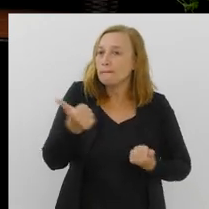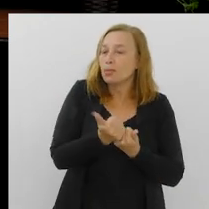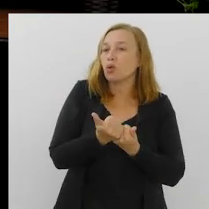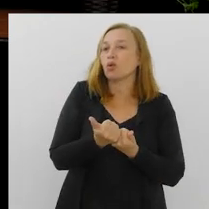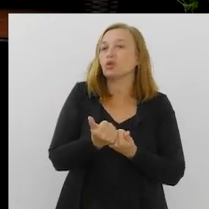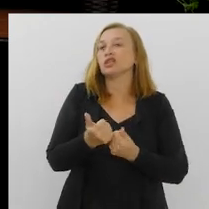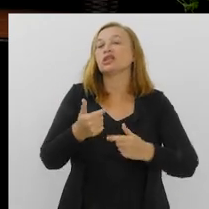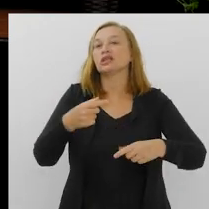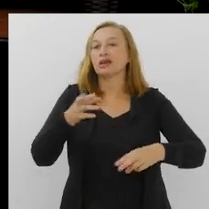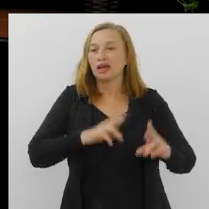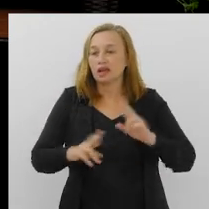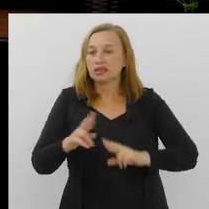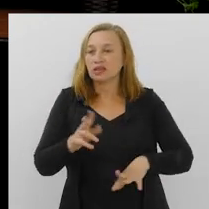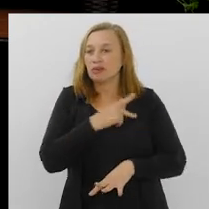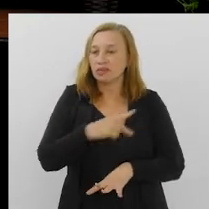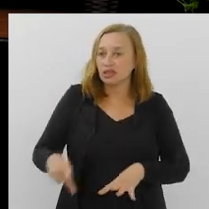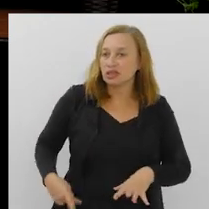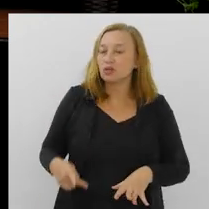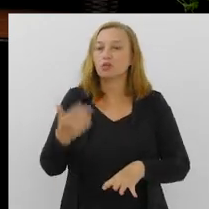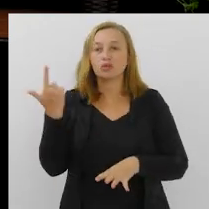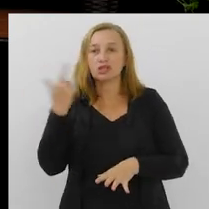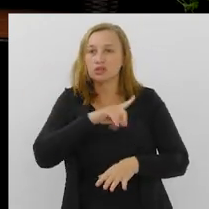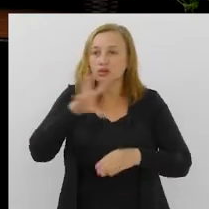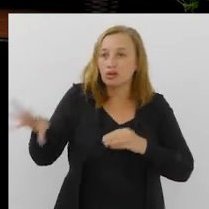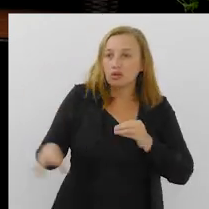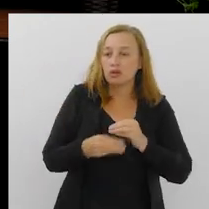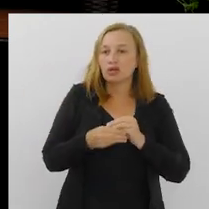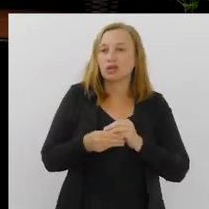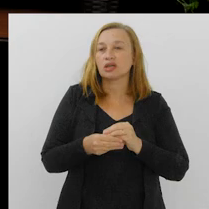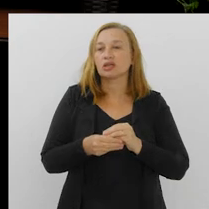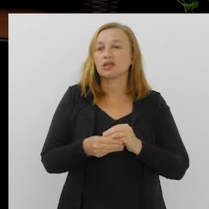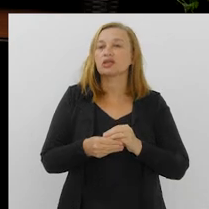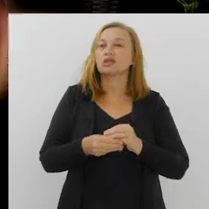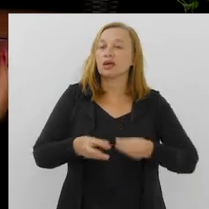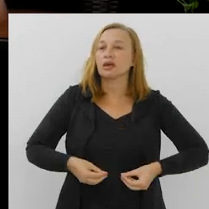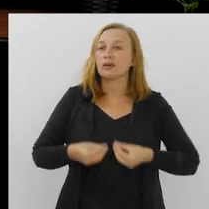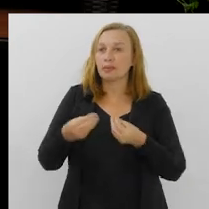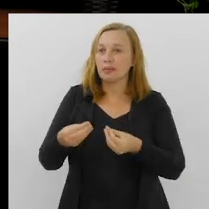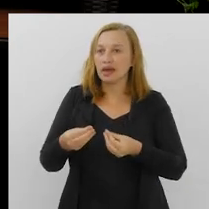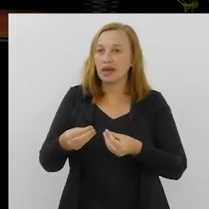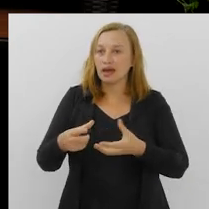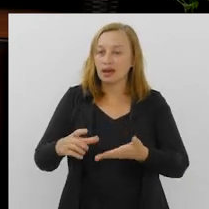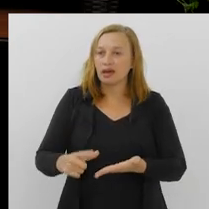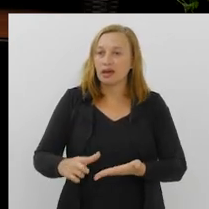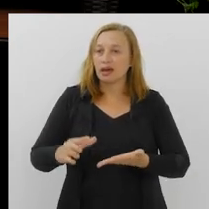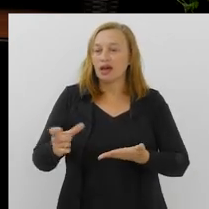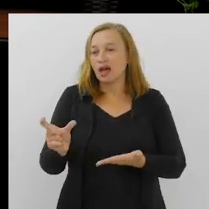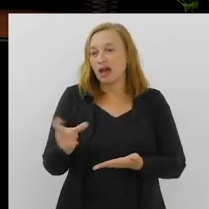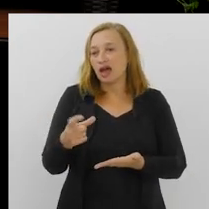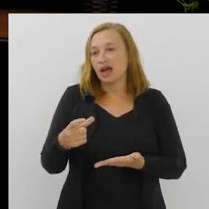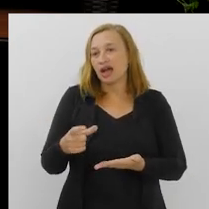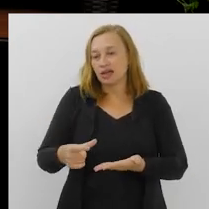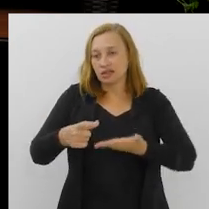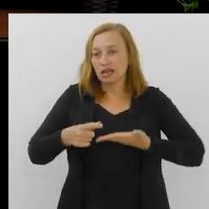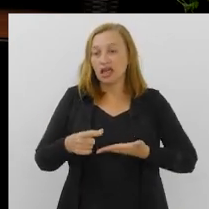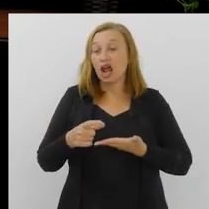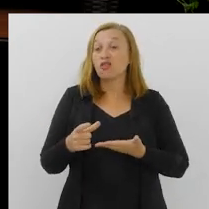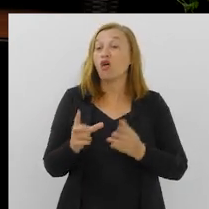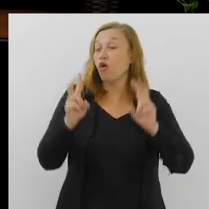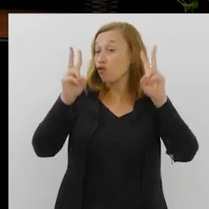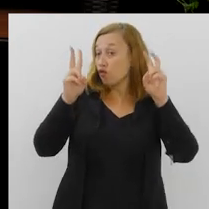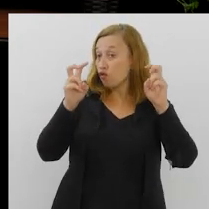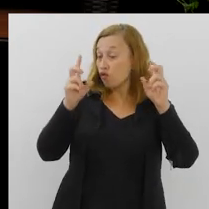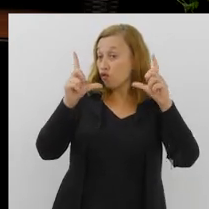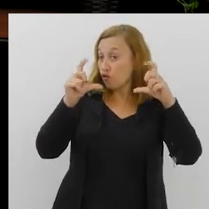todo o apoio que a gente tem na nossa presidência, a gente conseguiu implementar, e aí a pessoa pega a sua carteira e tem ali o acesso às três fotos